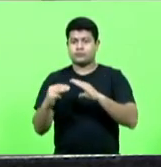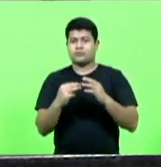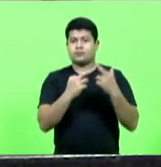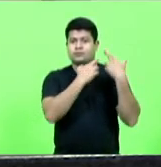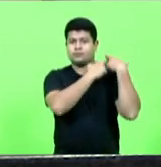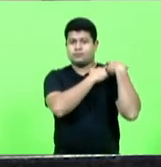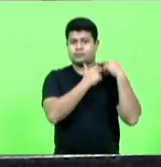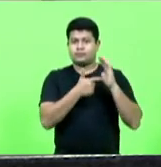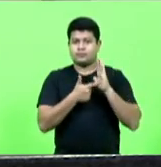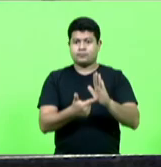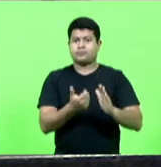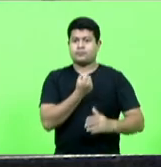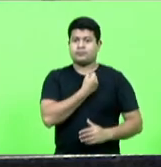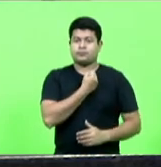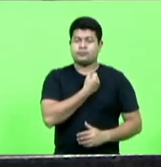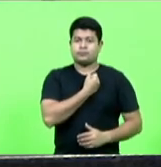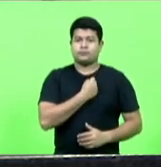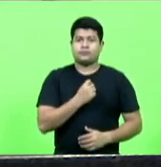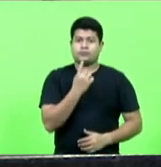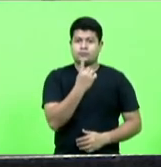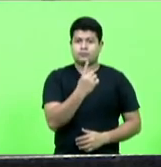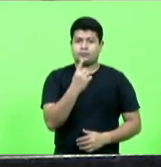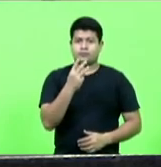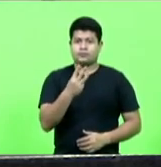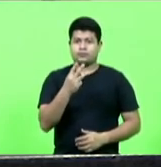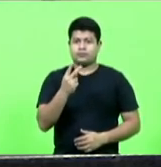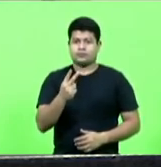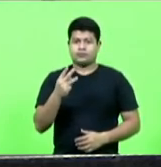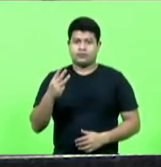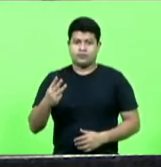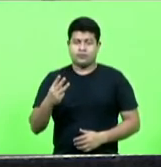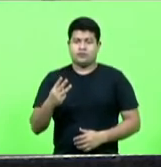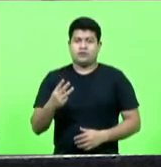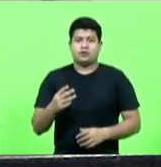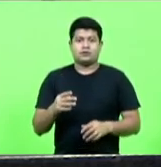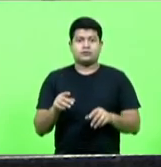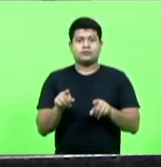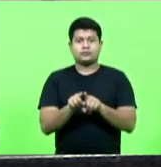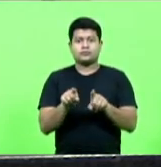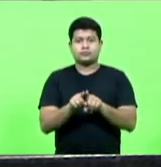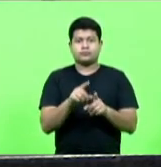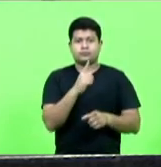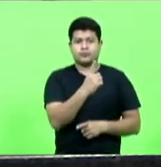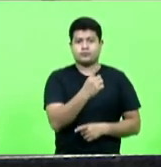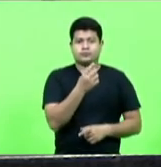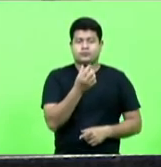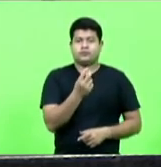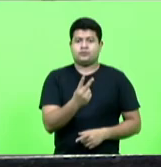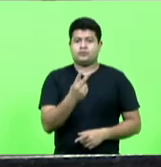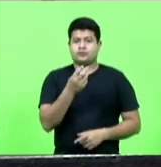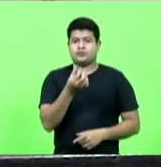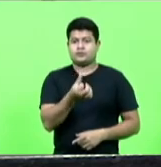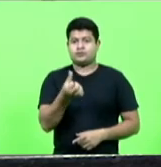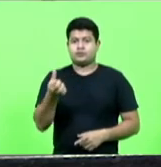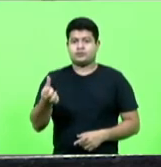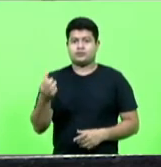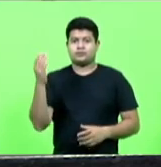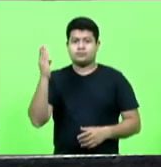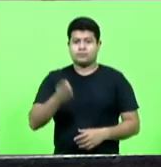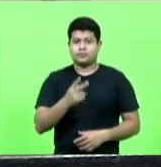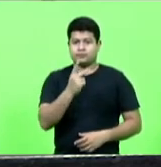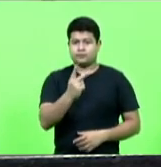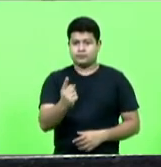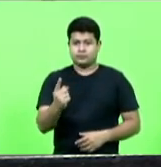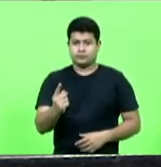as indicações números 1.232 a 1.266, barra 2021. As demais